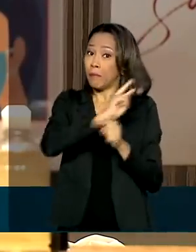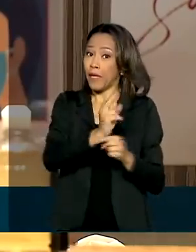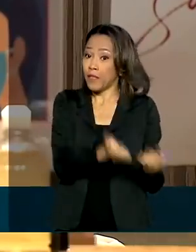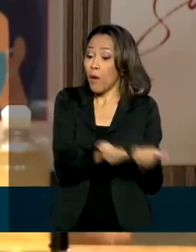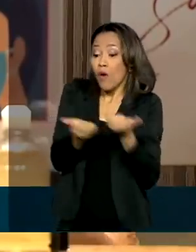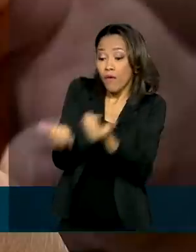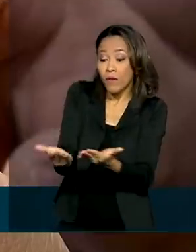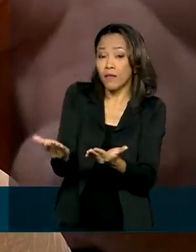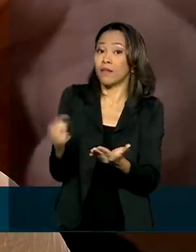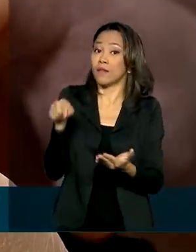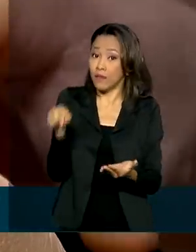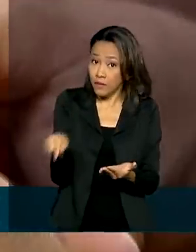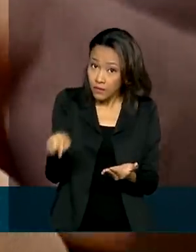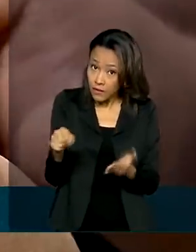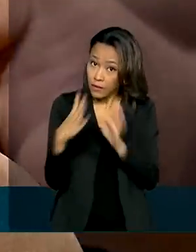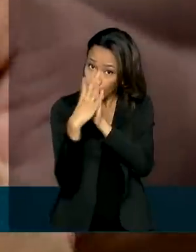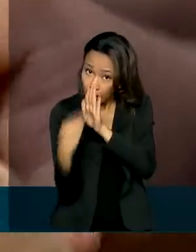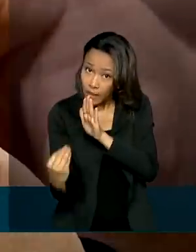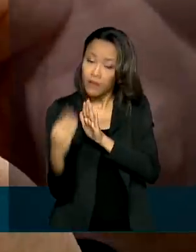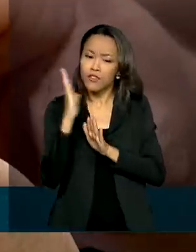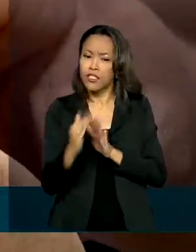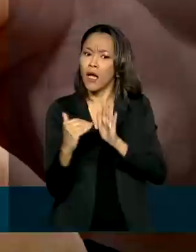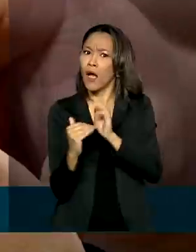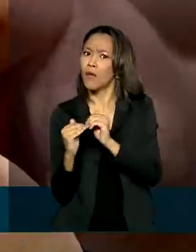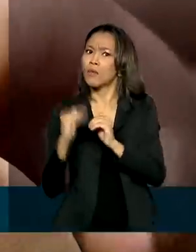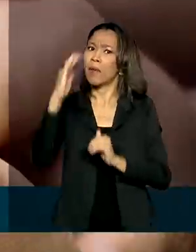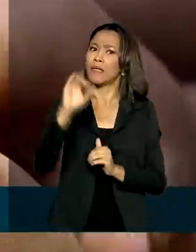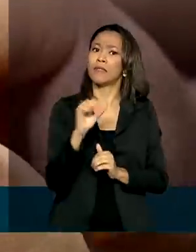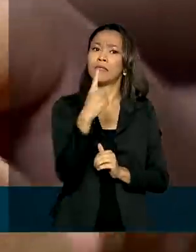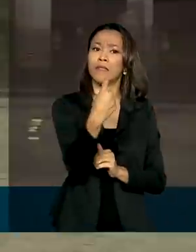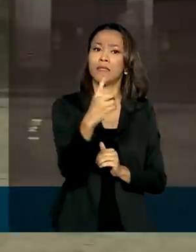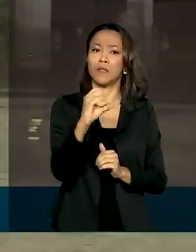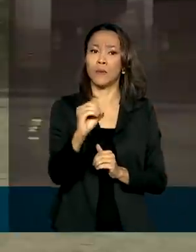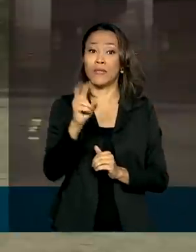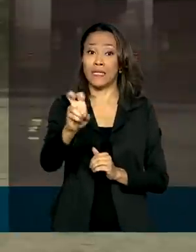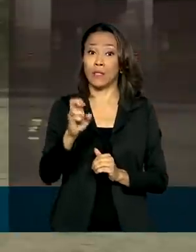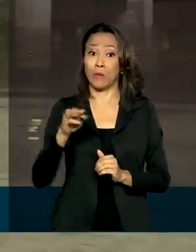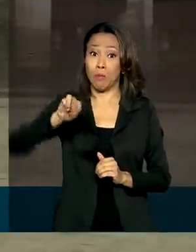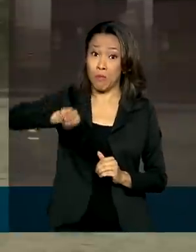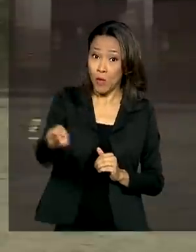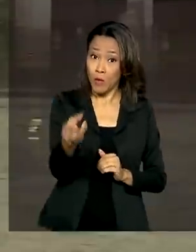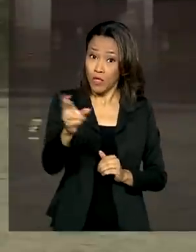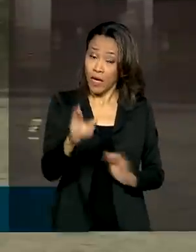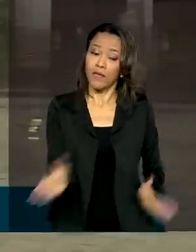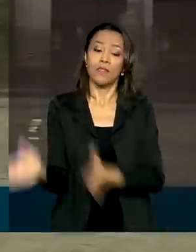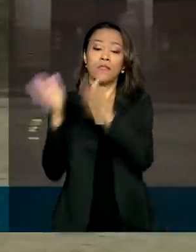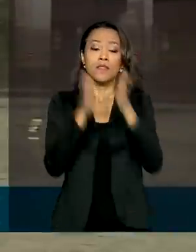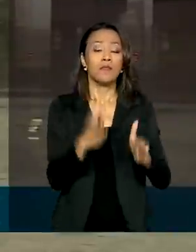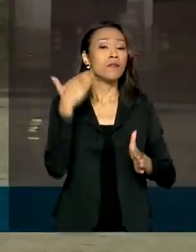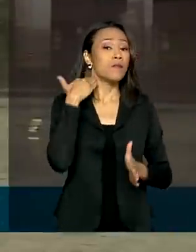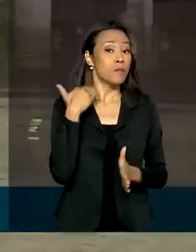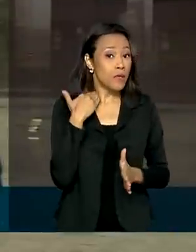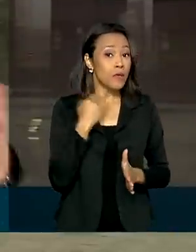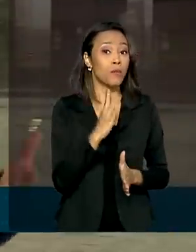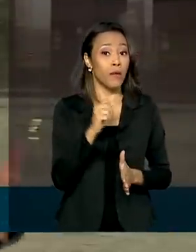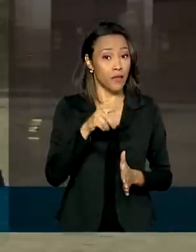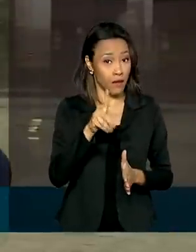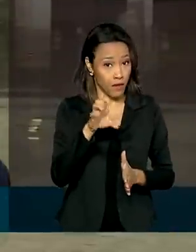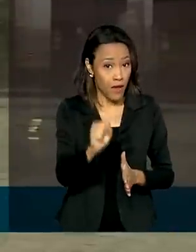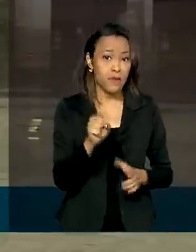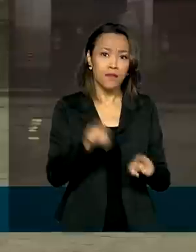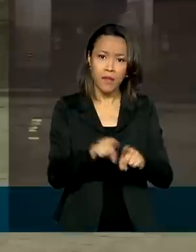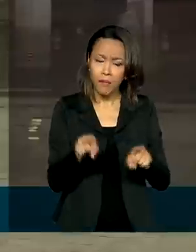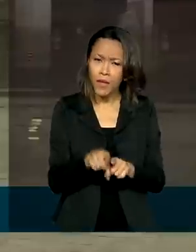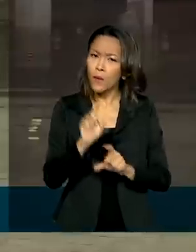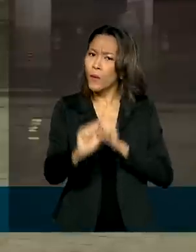nesta modalidade já ultrapassaram 105 milhões de reais. O BNDES também investiu em saneamento básico,